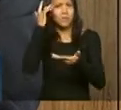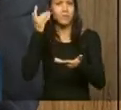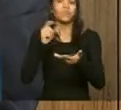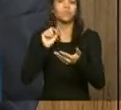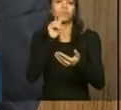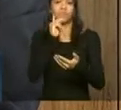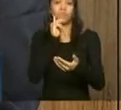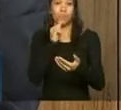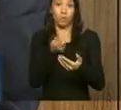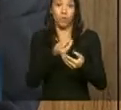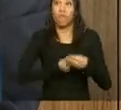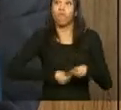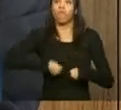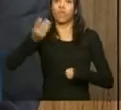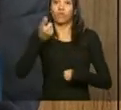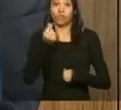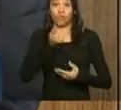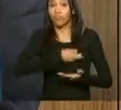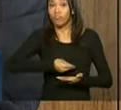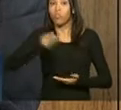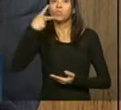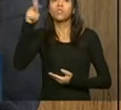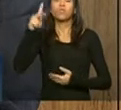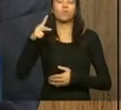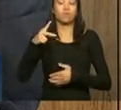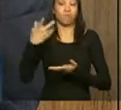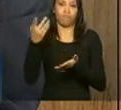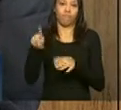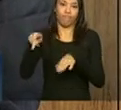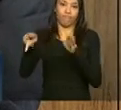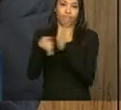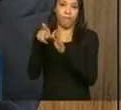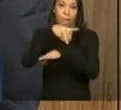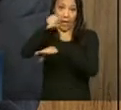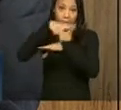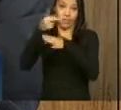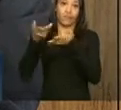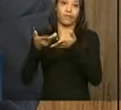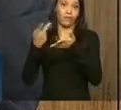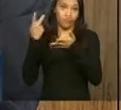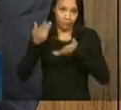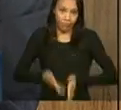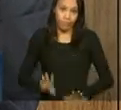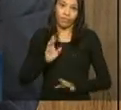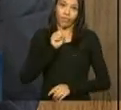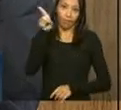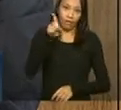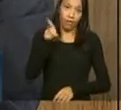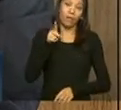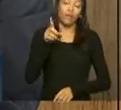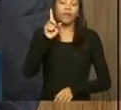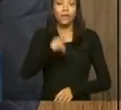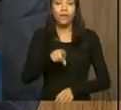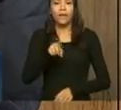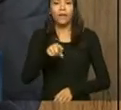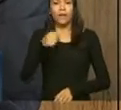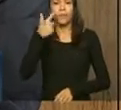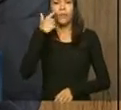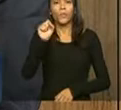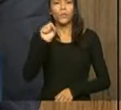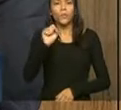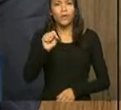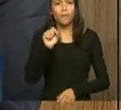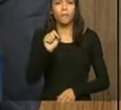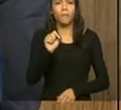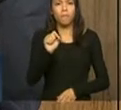para os seus países de origem. Em alguns países, ela chega a ser uma parte muito importante do balanço de pagamentos, países que